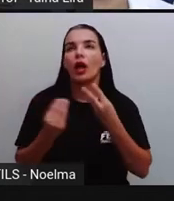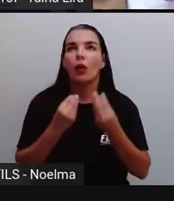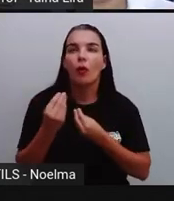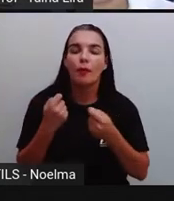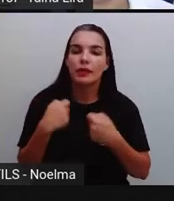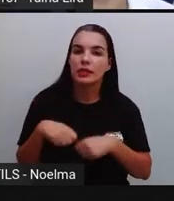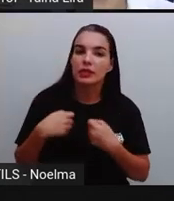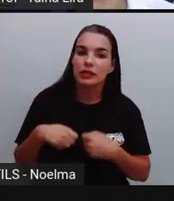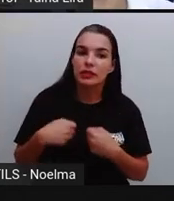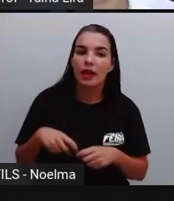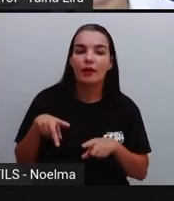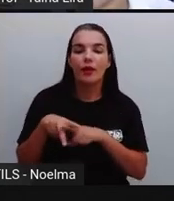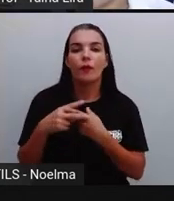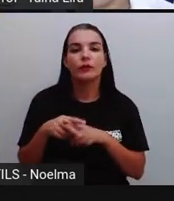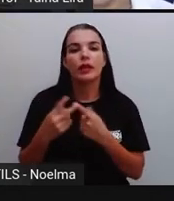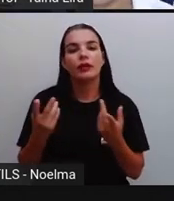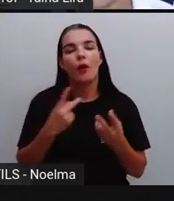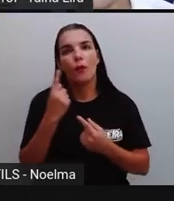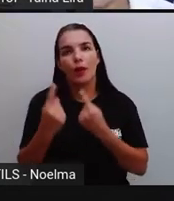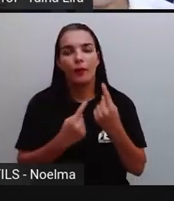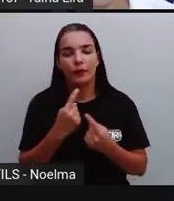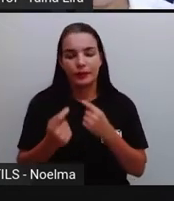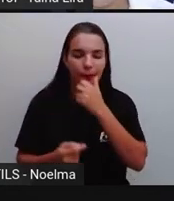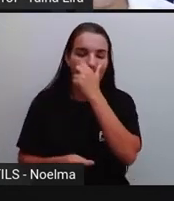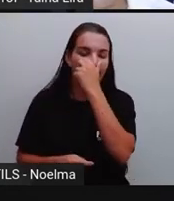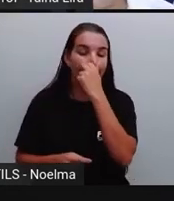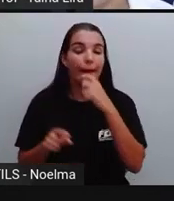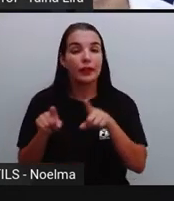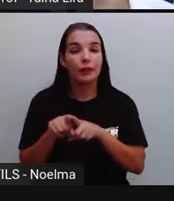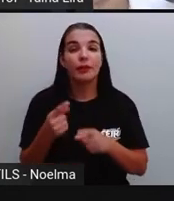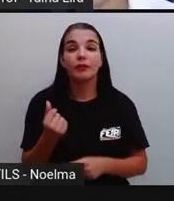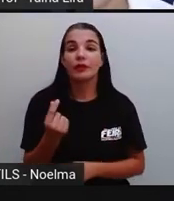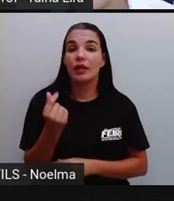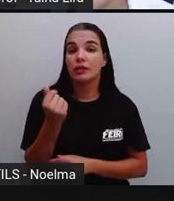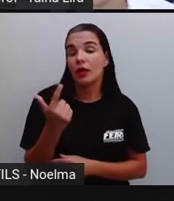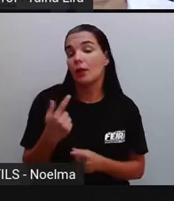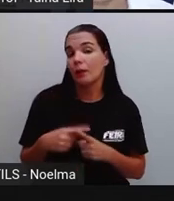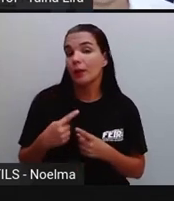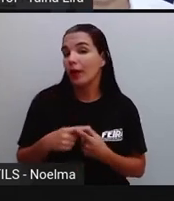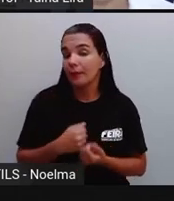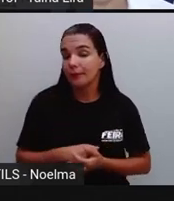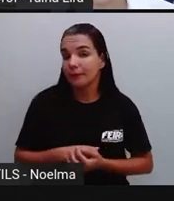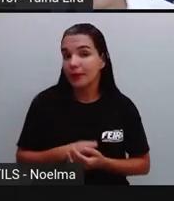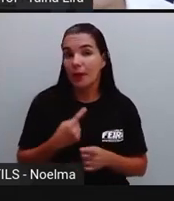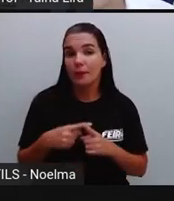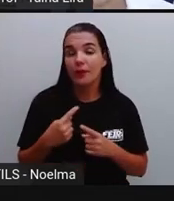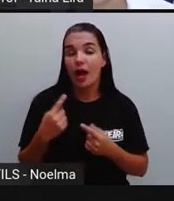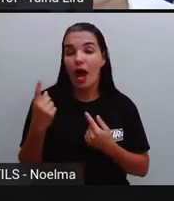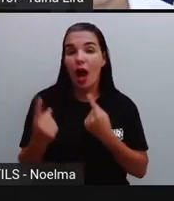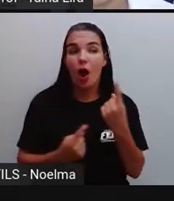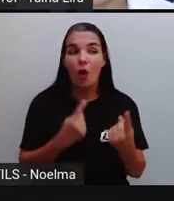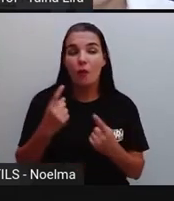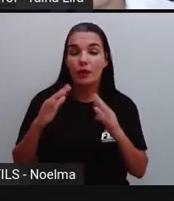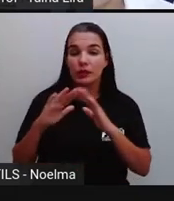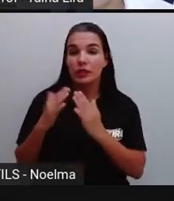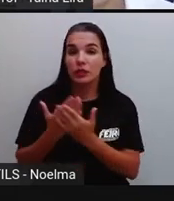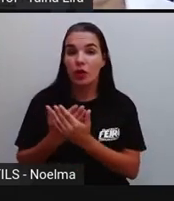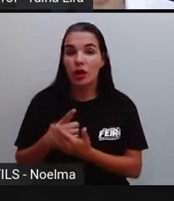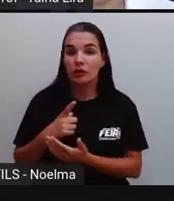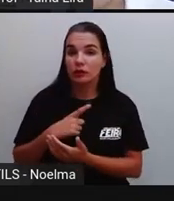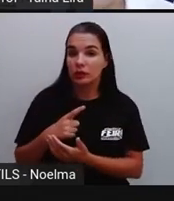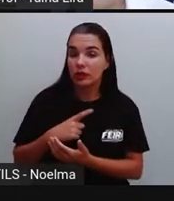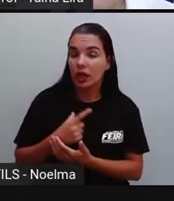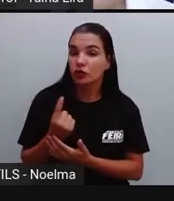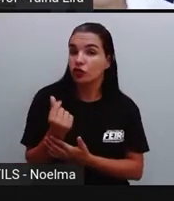precisa para a escola funcionar bem, tá? E financeiro, porque algumas escolas, né, recebem